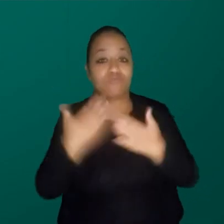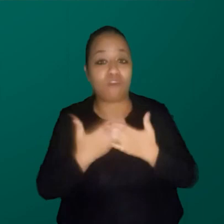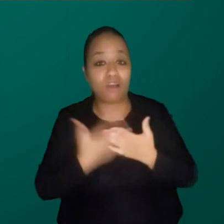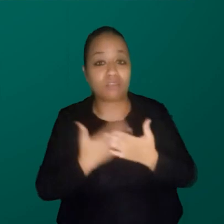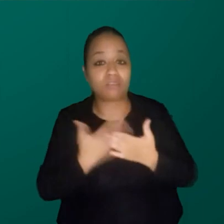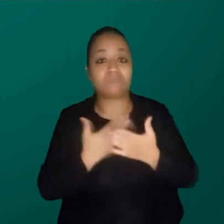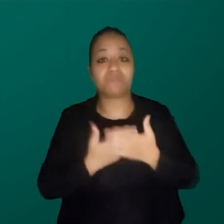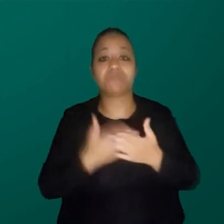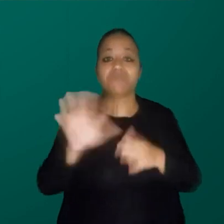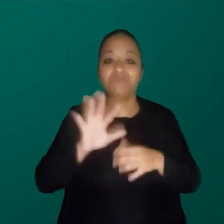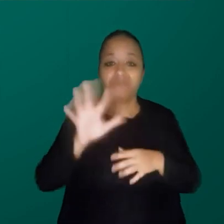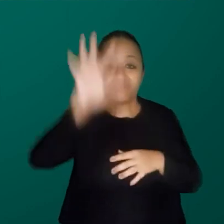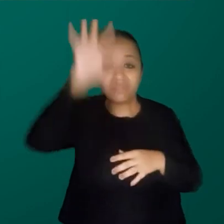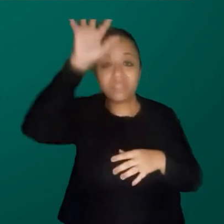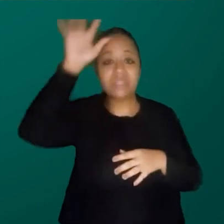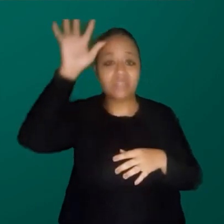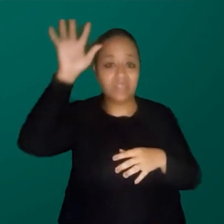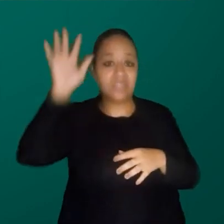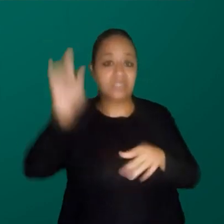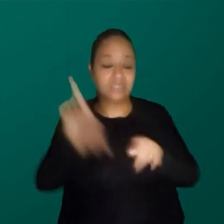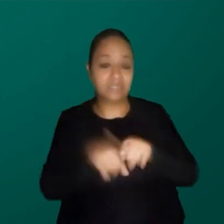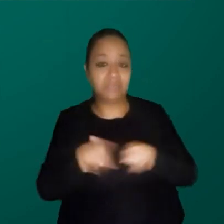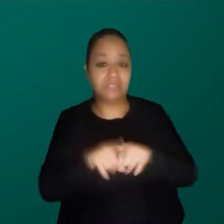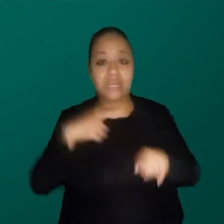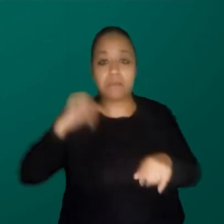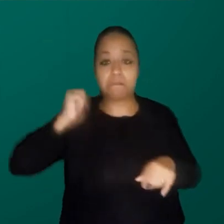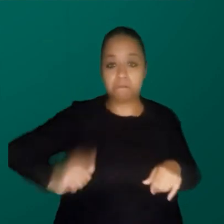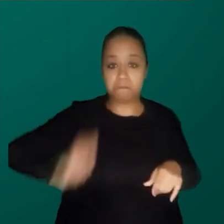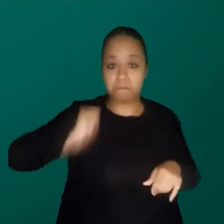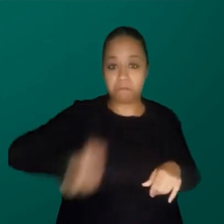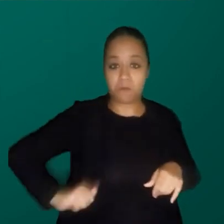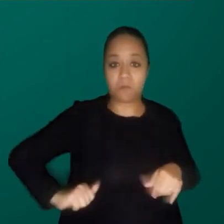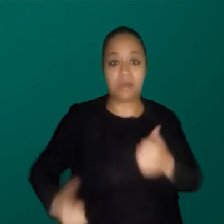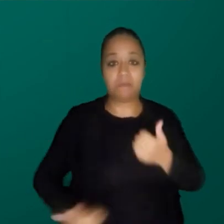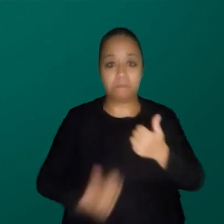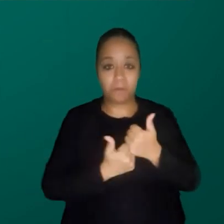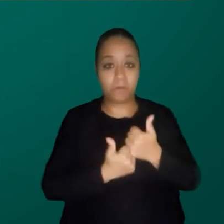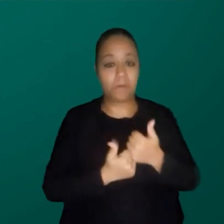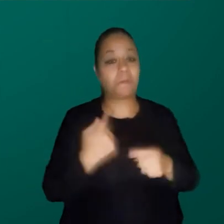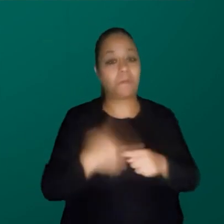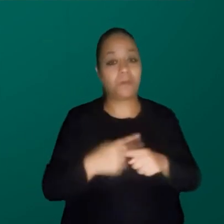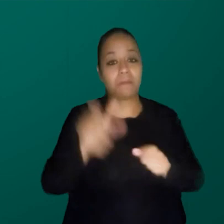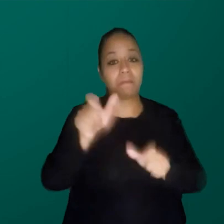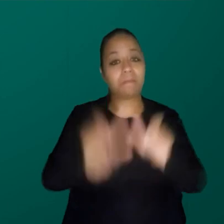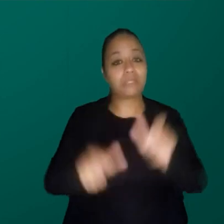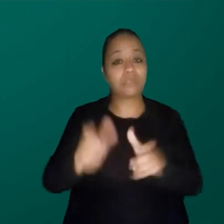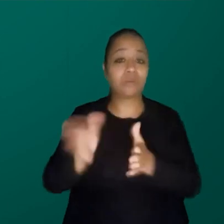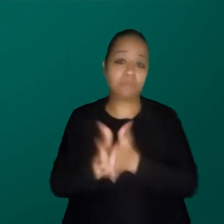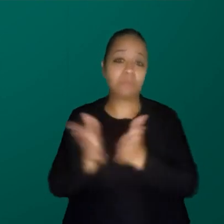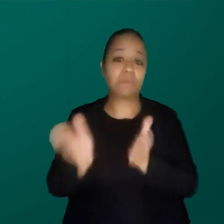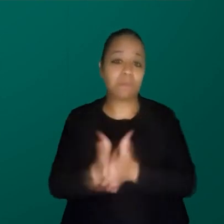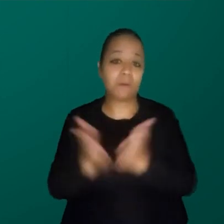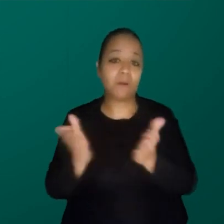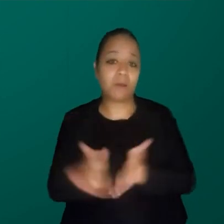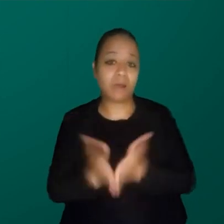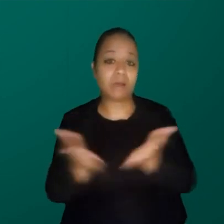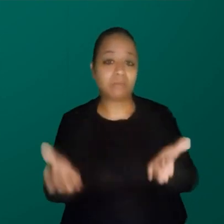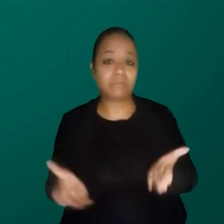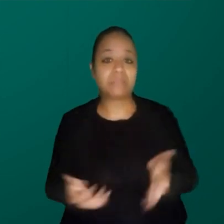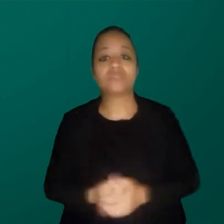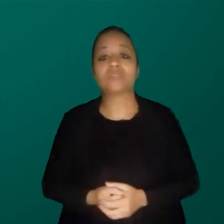que vieram, que vêm das ações afirmativas e que recebem bolsas de apoio, porque são pessoas pobres mesmo e